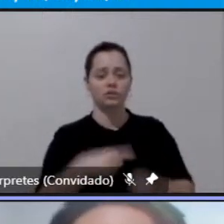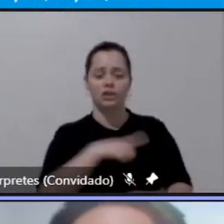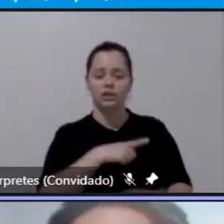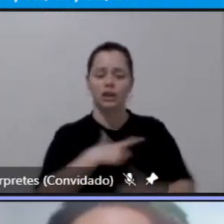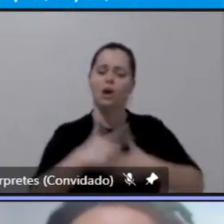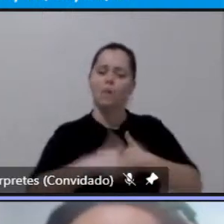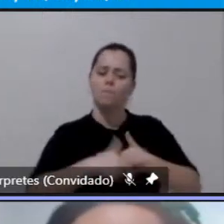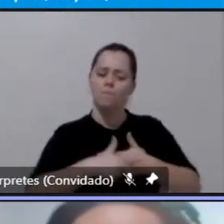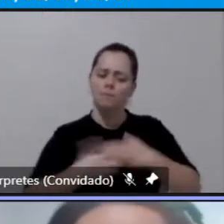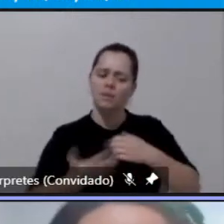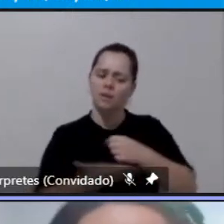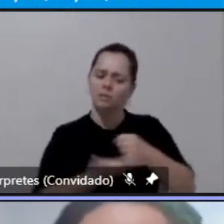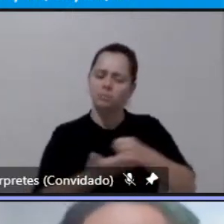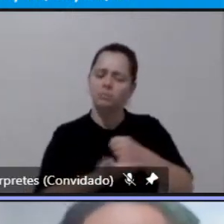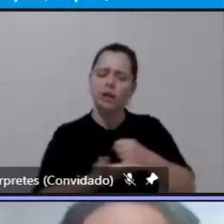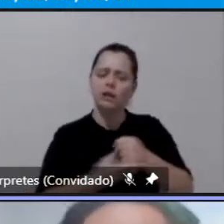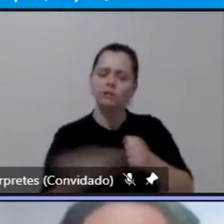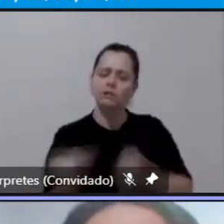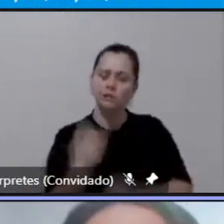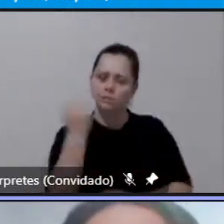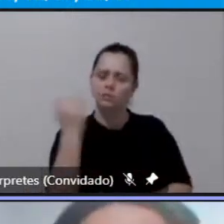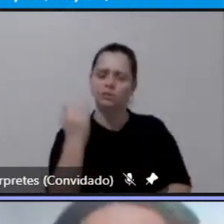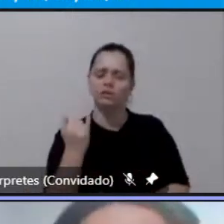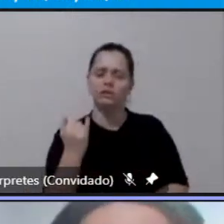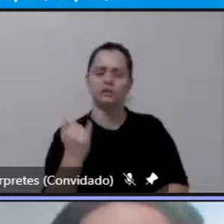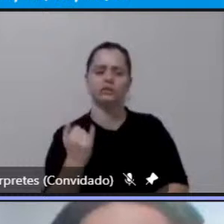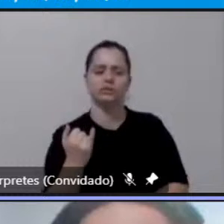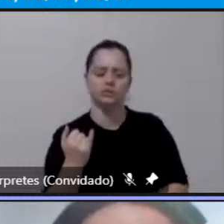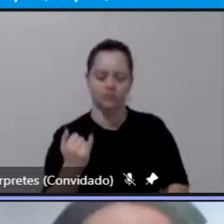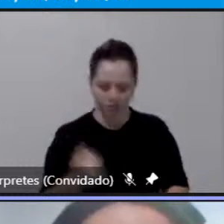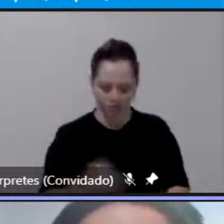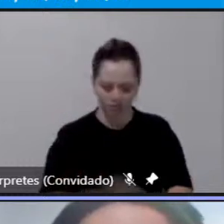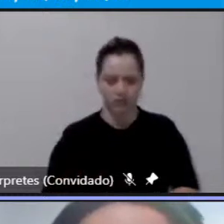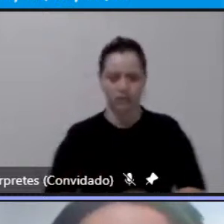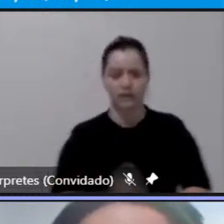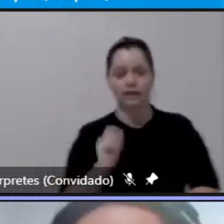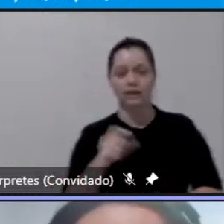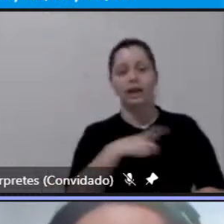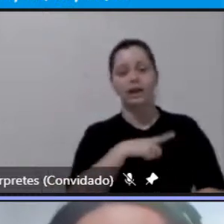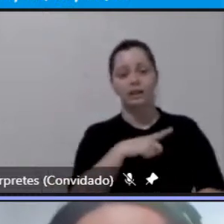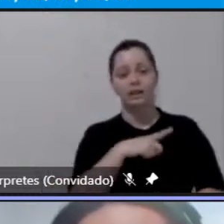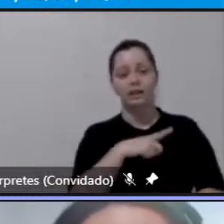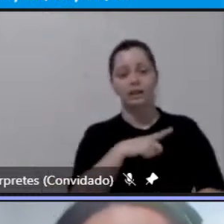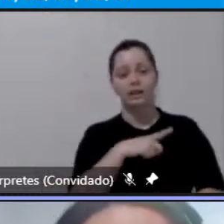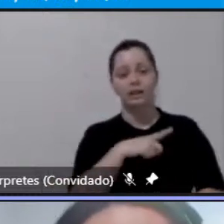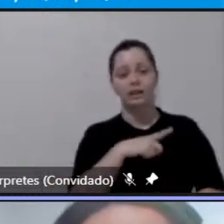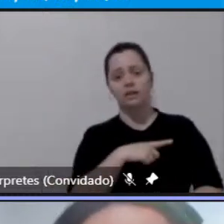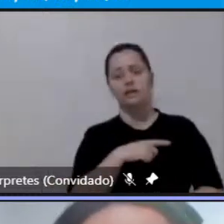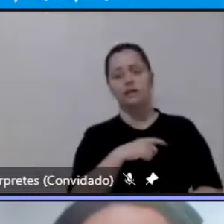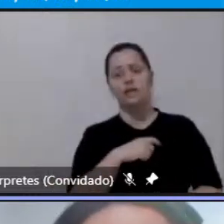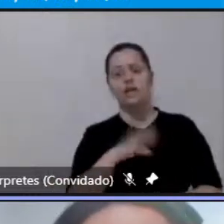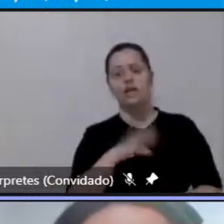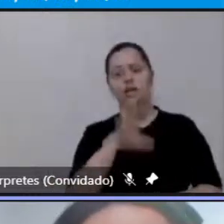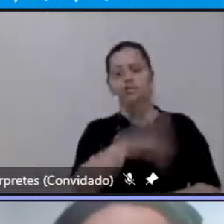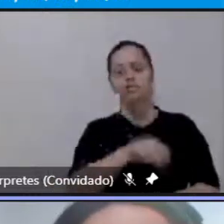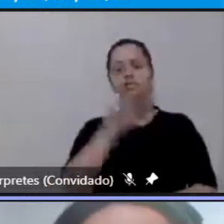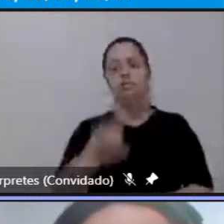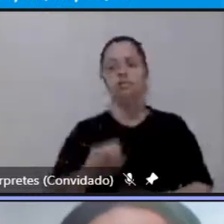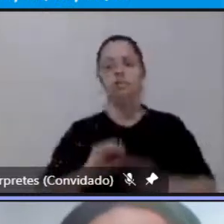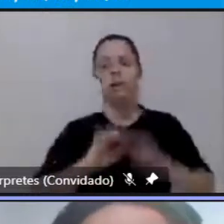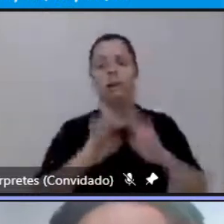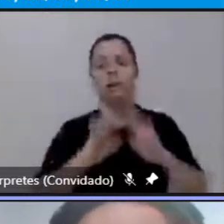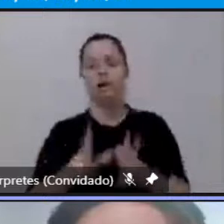é um serviço essencial e deveria deve atender né a todos sempre